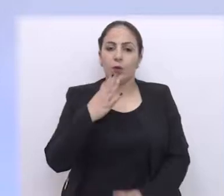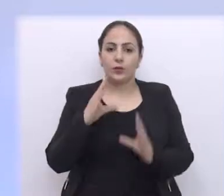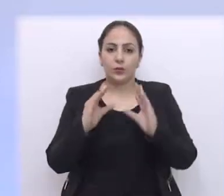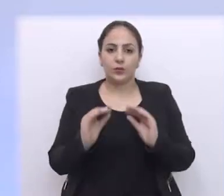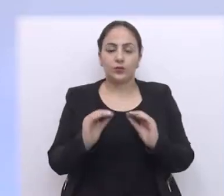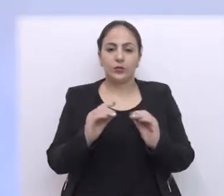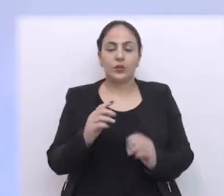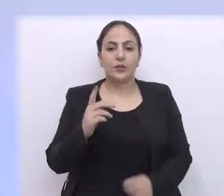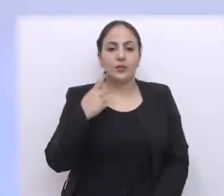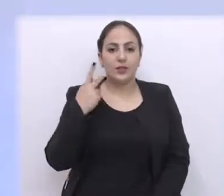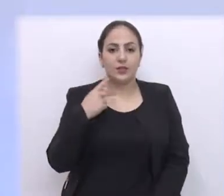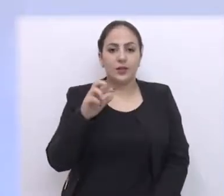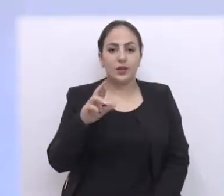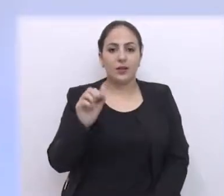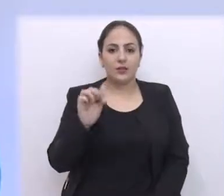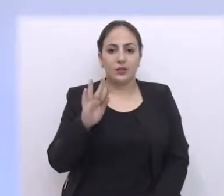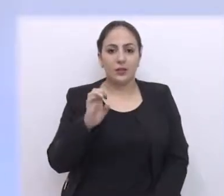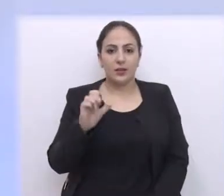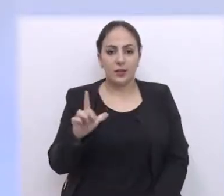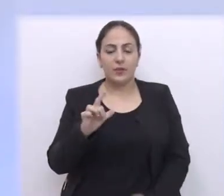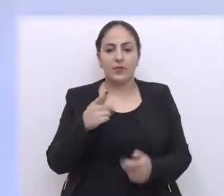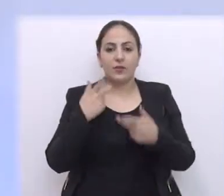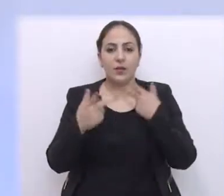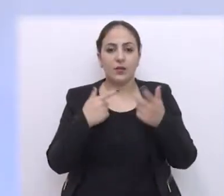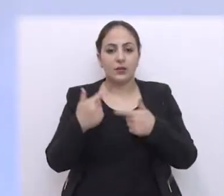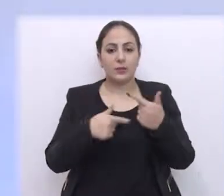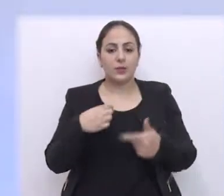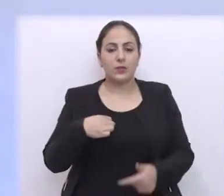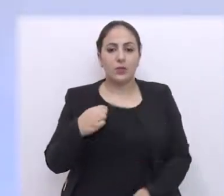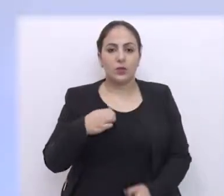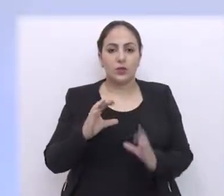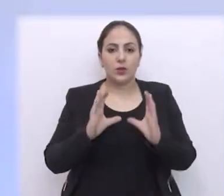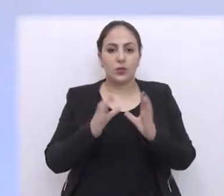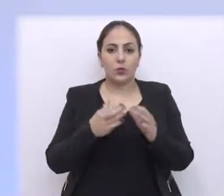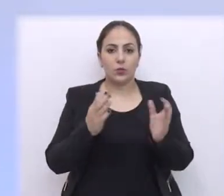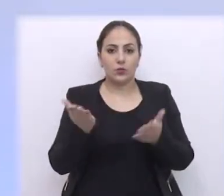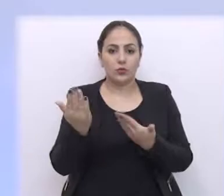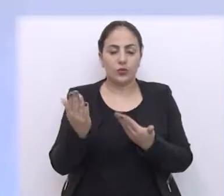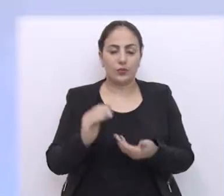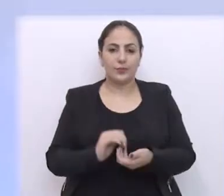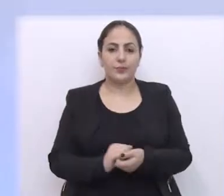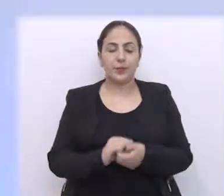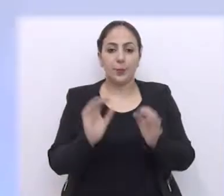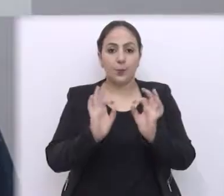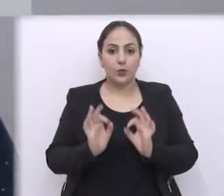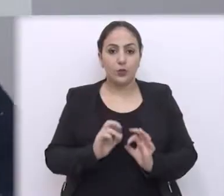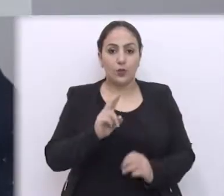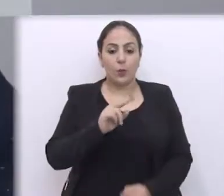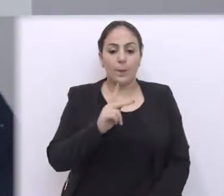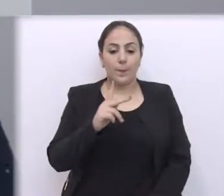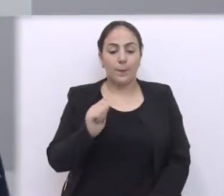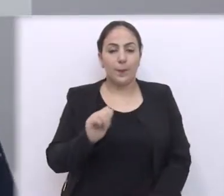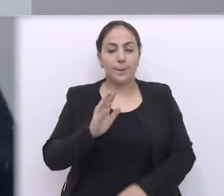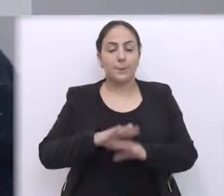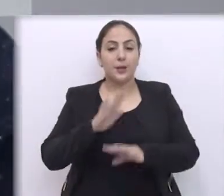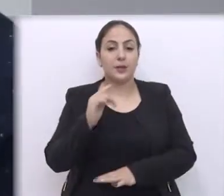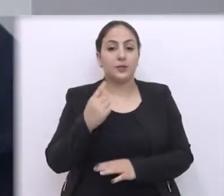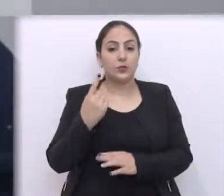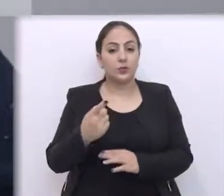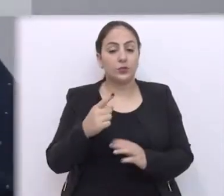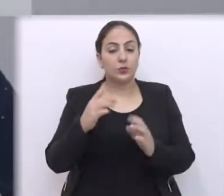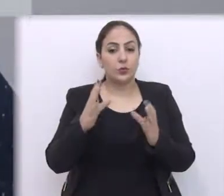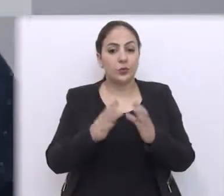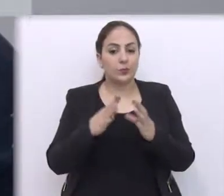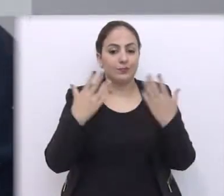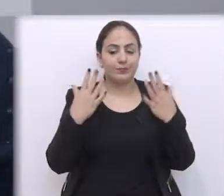Boa noite. Rafael Colucci destaca trabalho voluntário de grupo de jovens. O projeto UPA é mais um